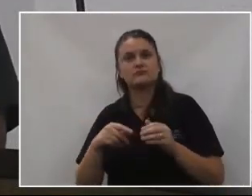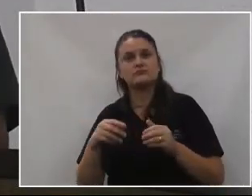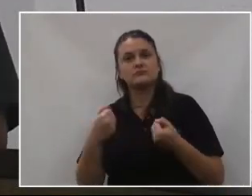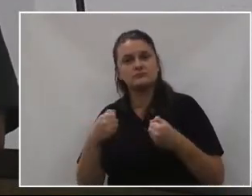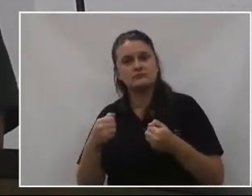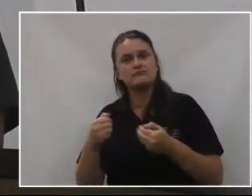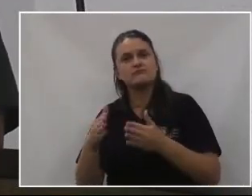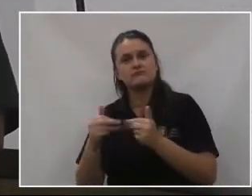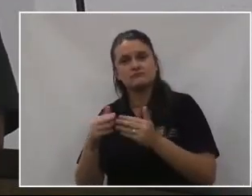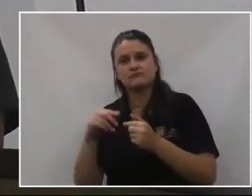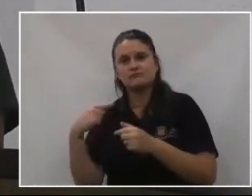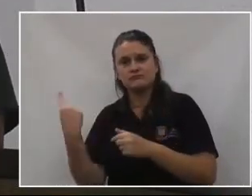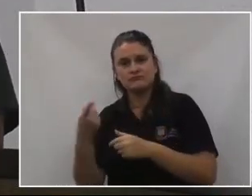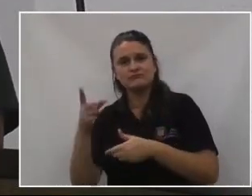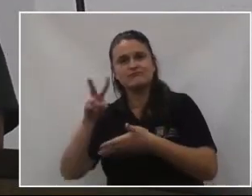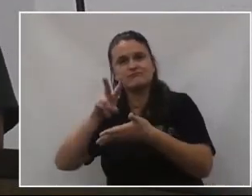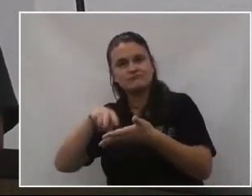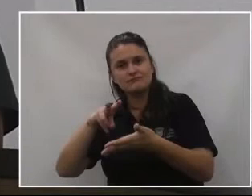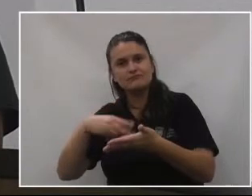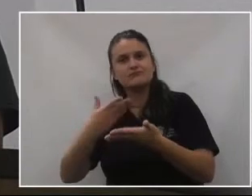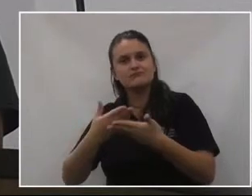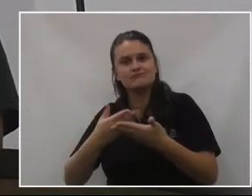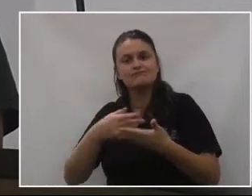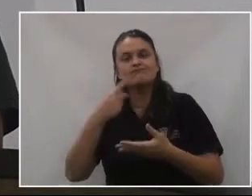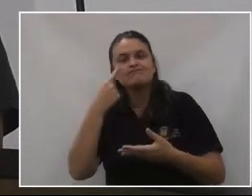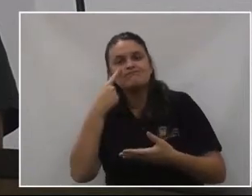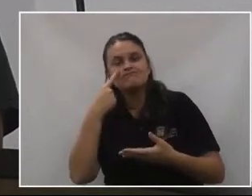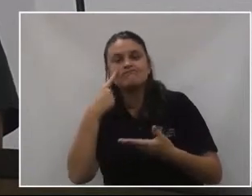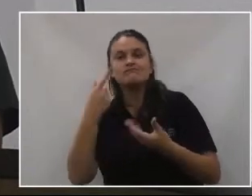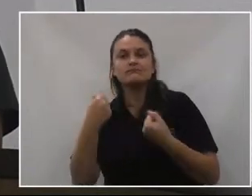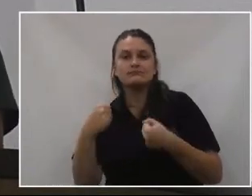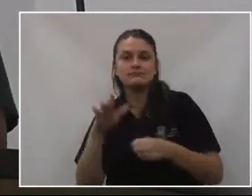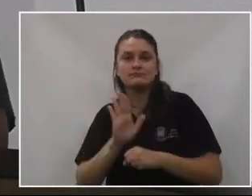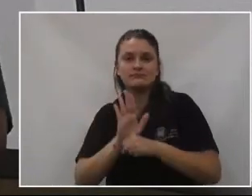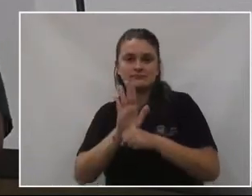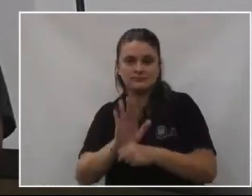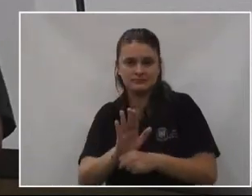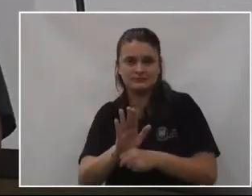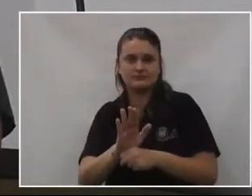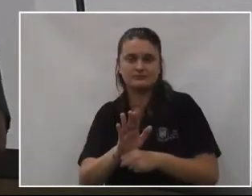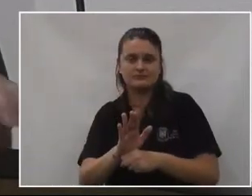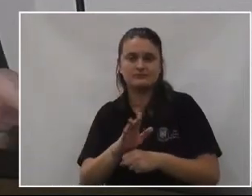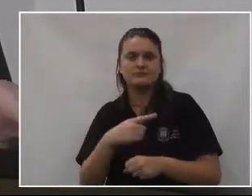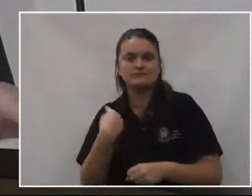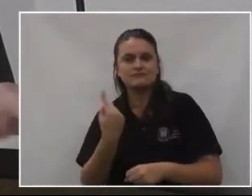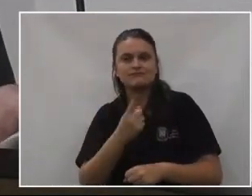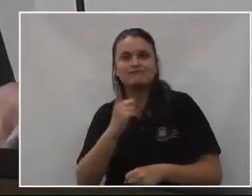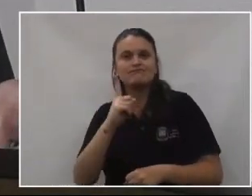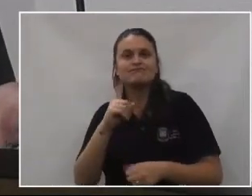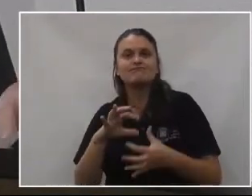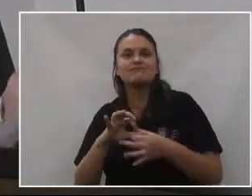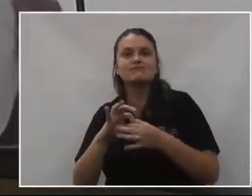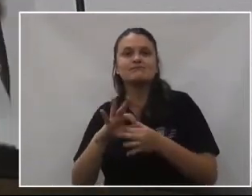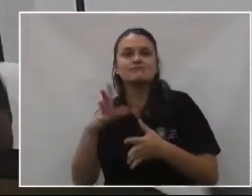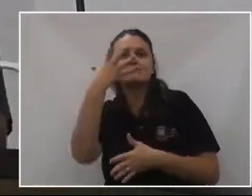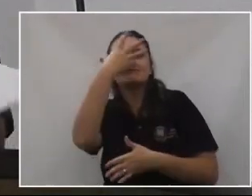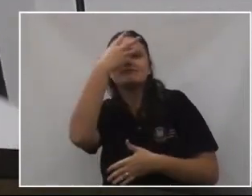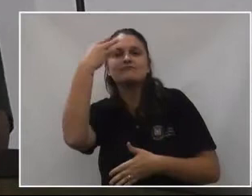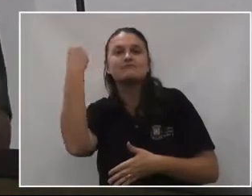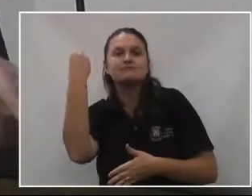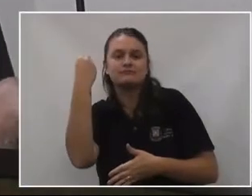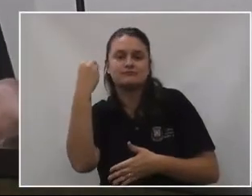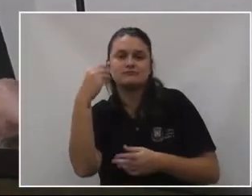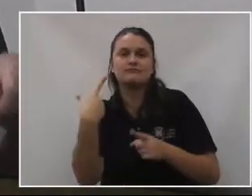para vocês darem uma analisada, uma verificada, e ajudar nesse sentido aí, de a gente não deixar aquela praça assim,